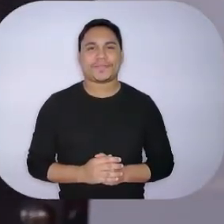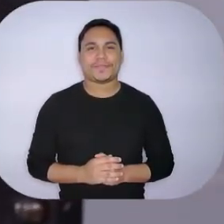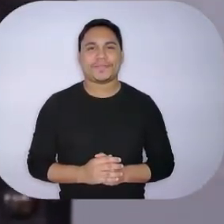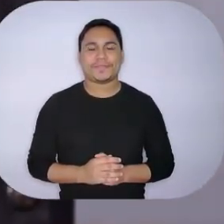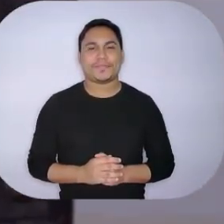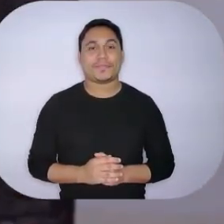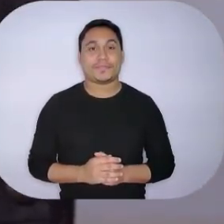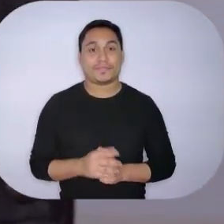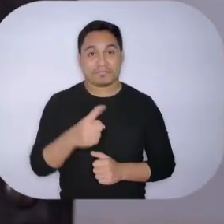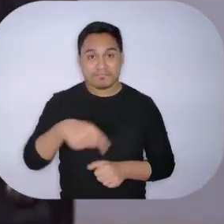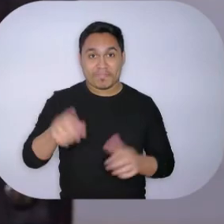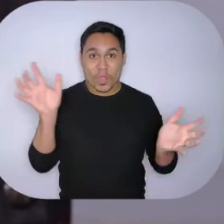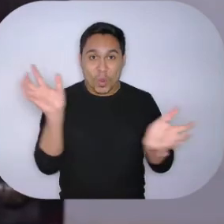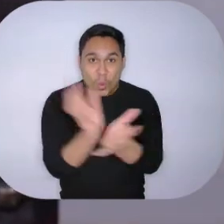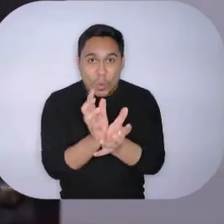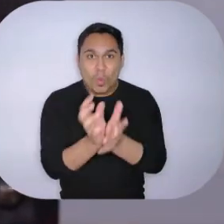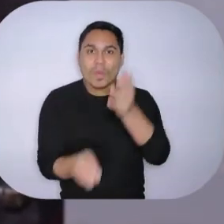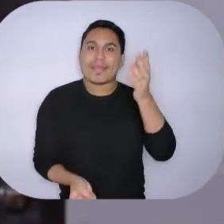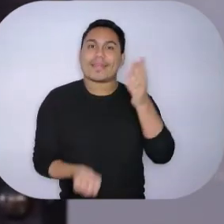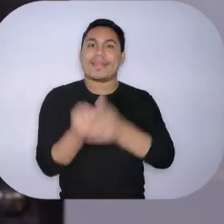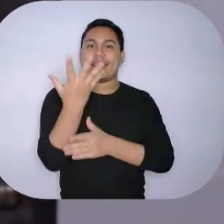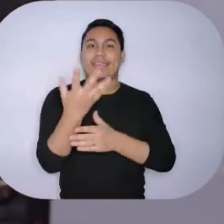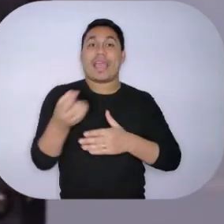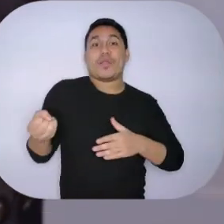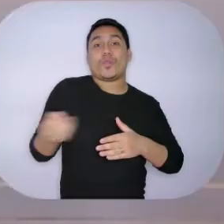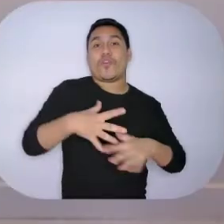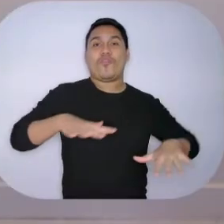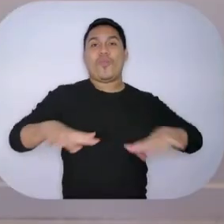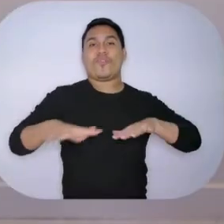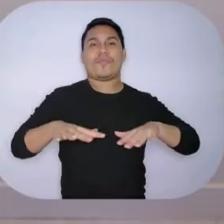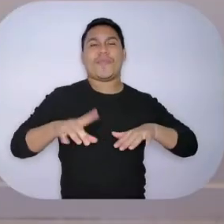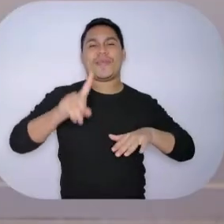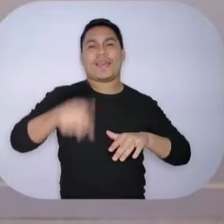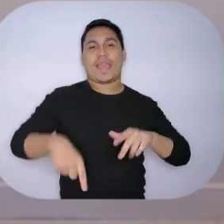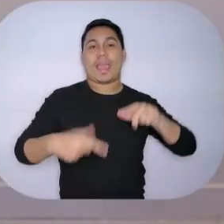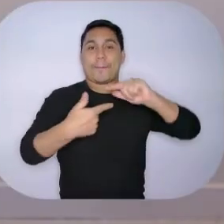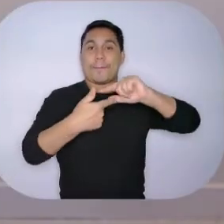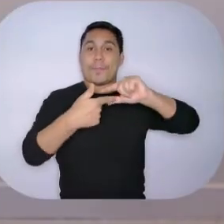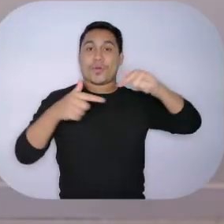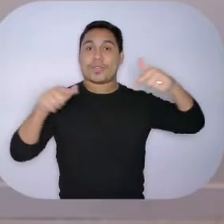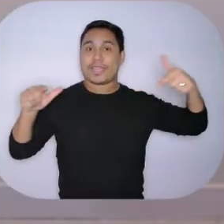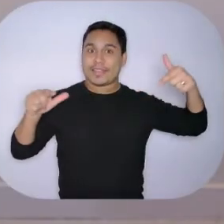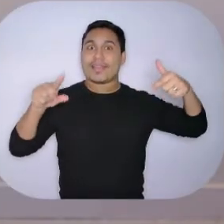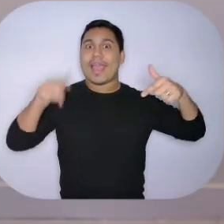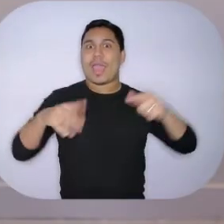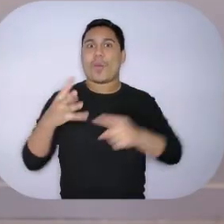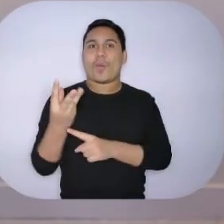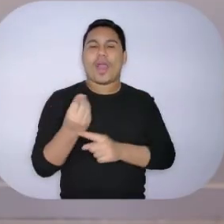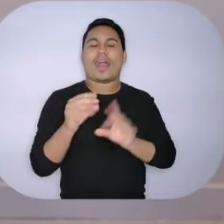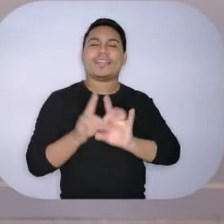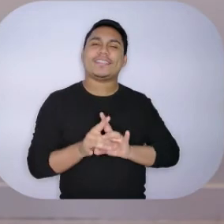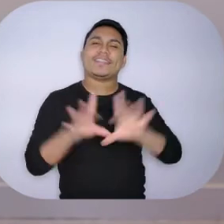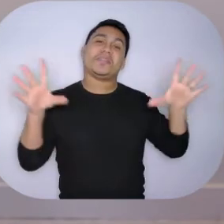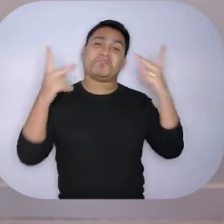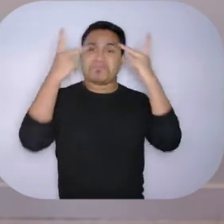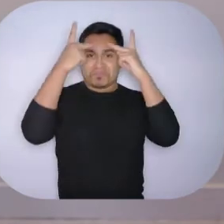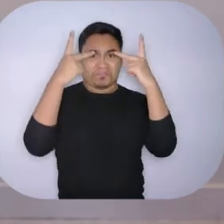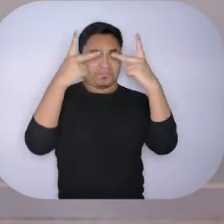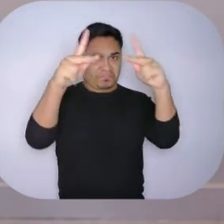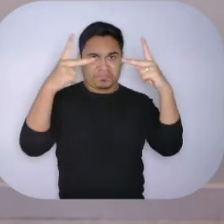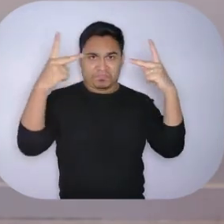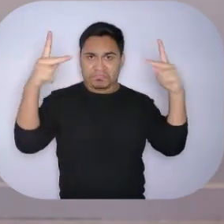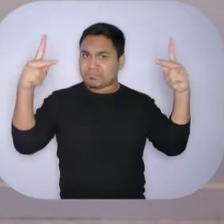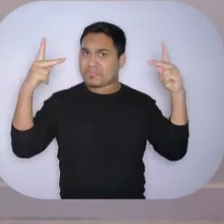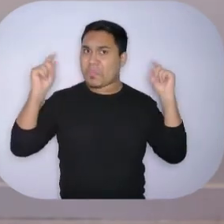Juntos, eles criaram o Modernismo. O Modernismo é uma arte livre, onde cada um pode se